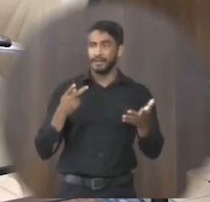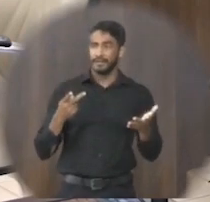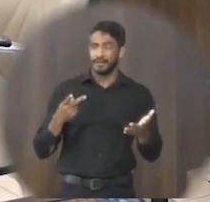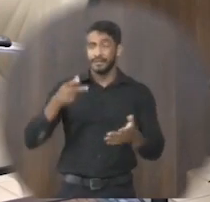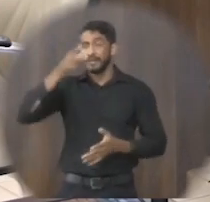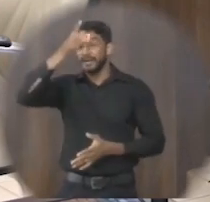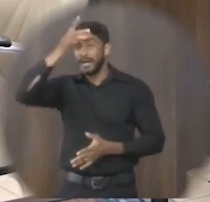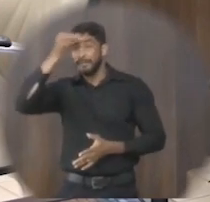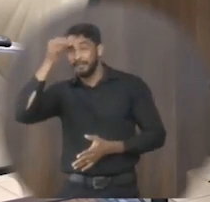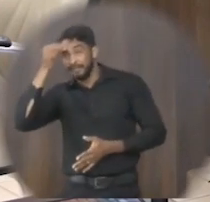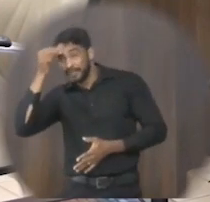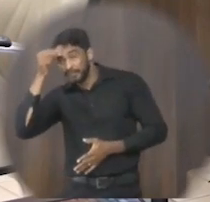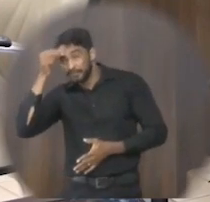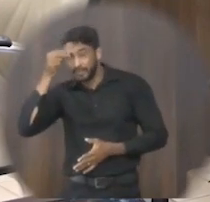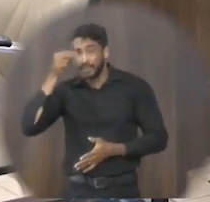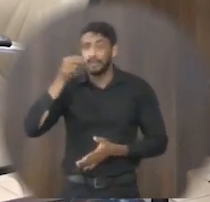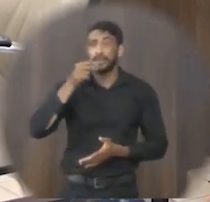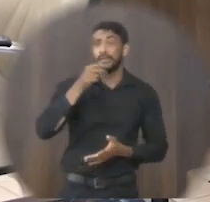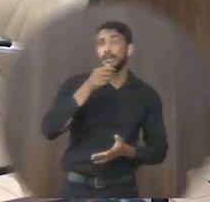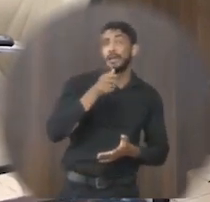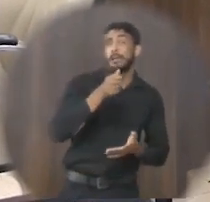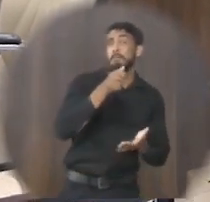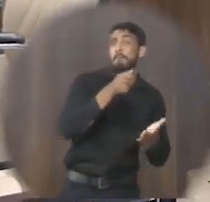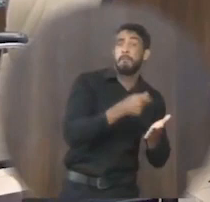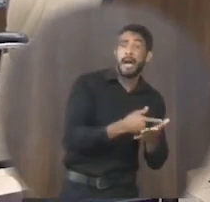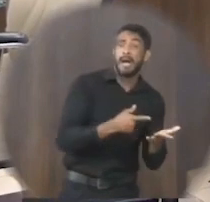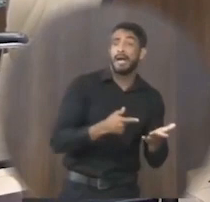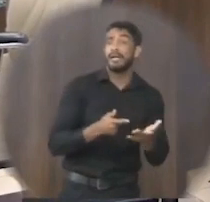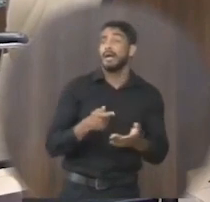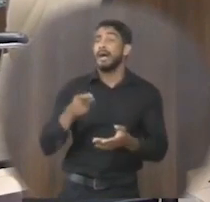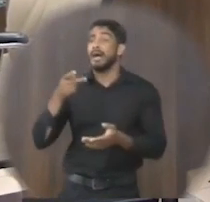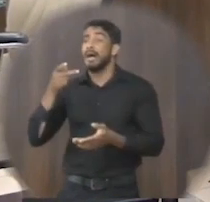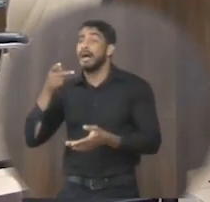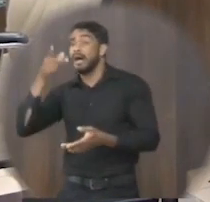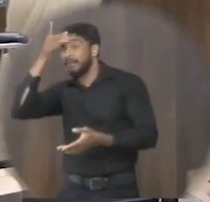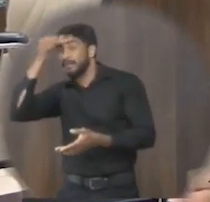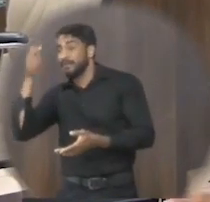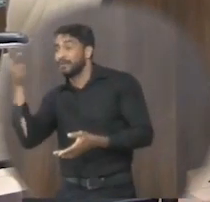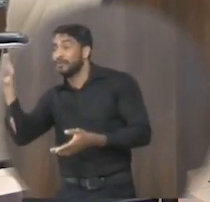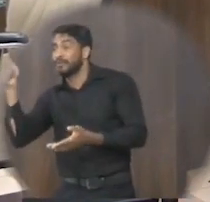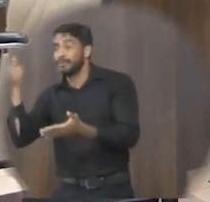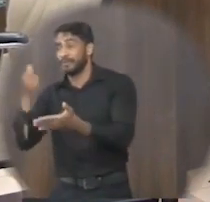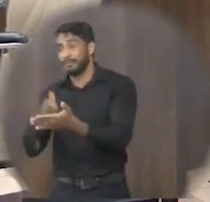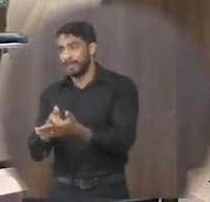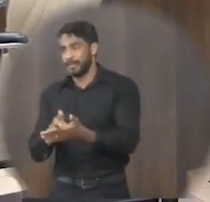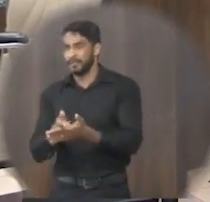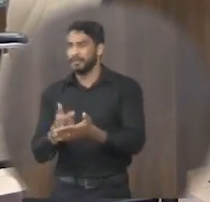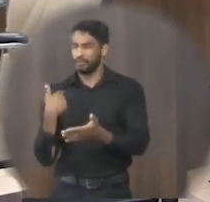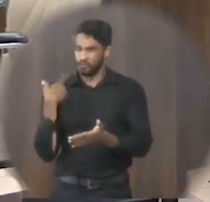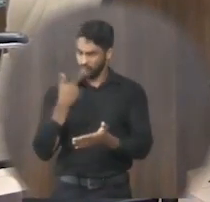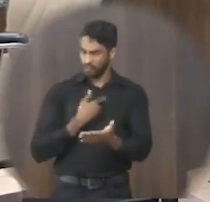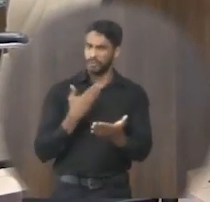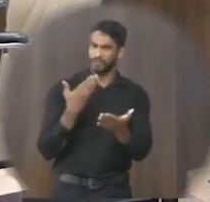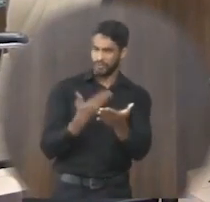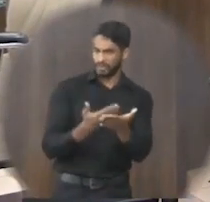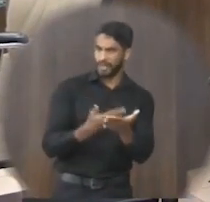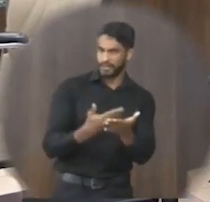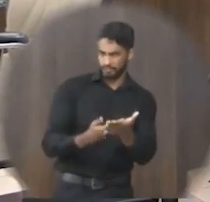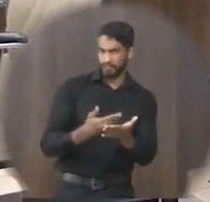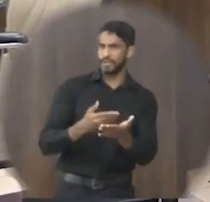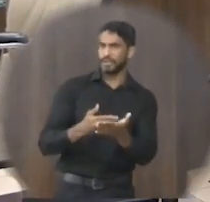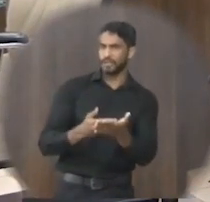prefeitura X está pagando a prefeitura Y está pagando a gente que é estudante de direito que